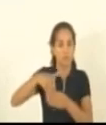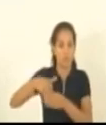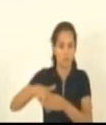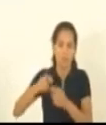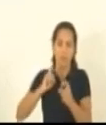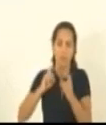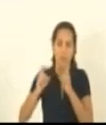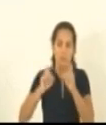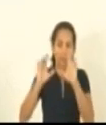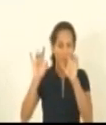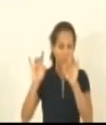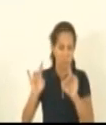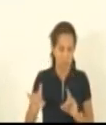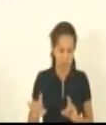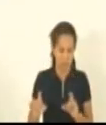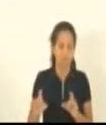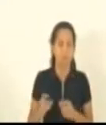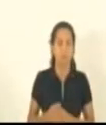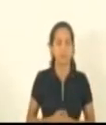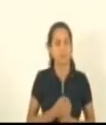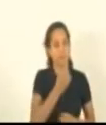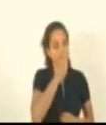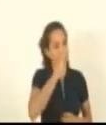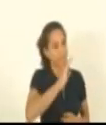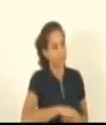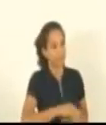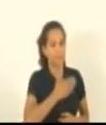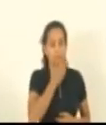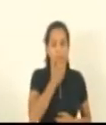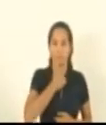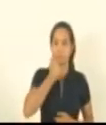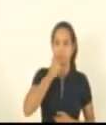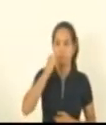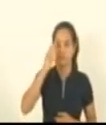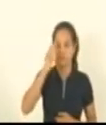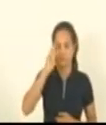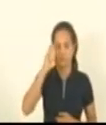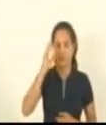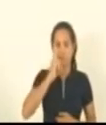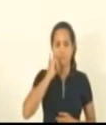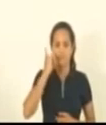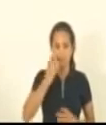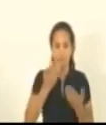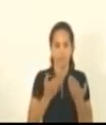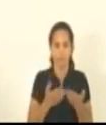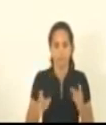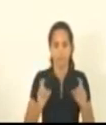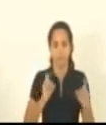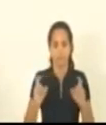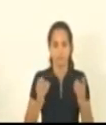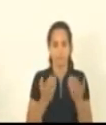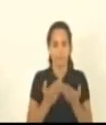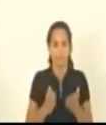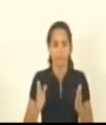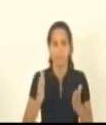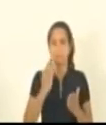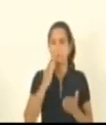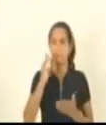extraordinária boa tarde senhoras e senhores deputados está aberta a sessão havendo o core invocando a proteção de Deus